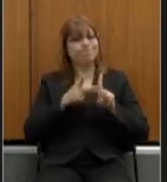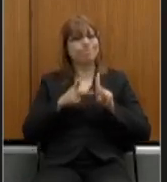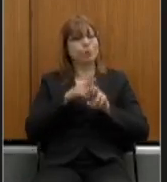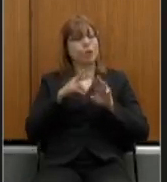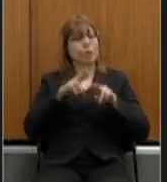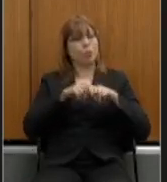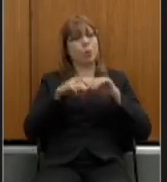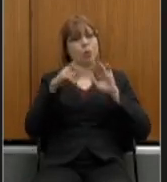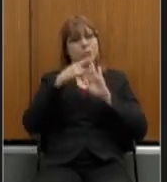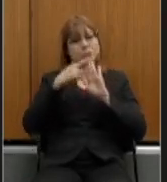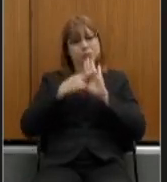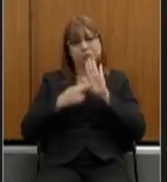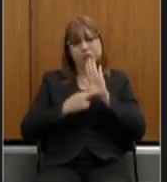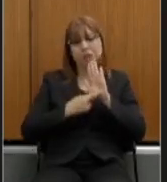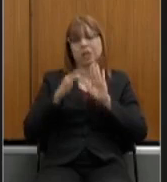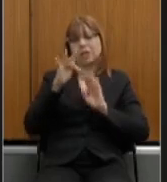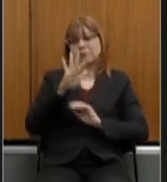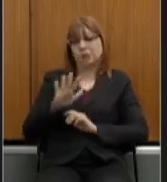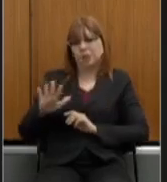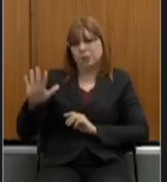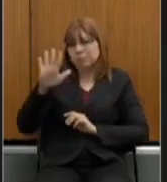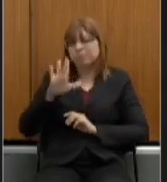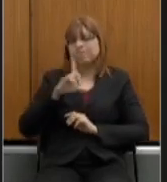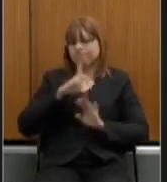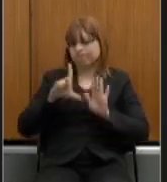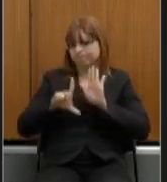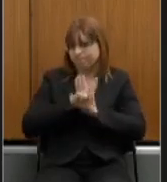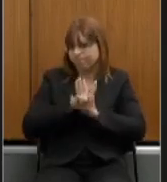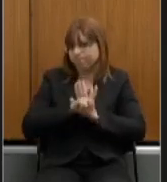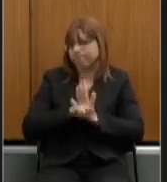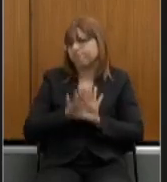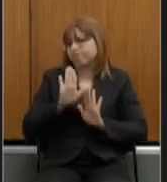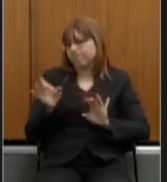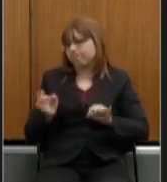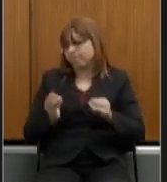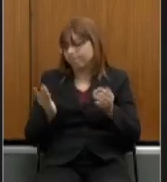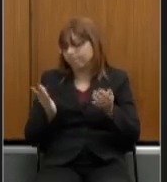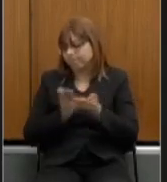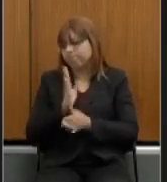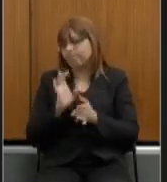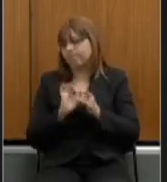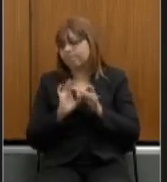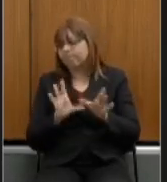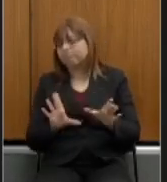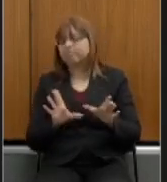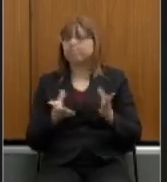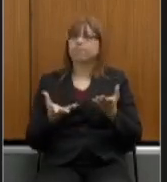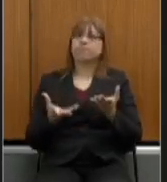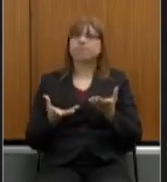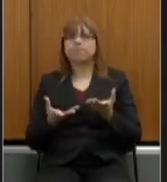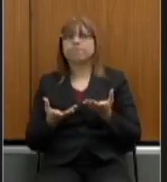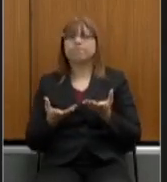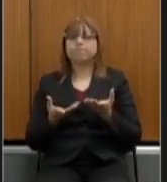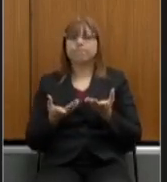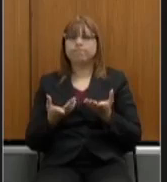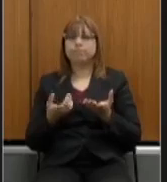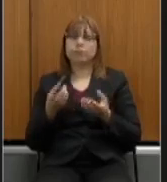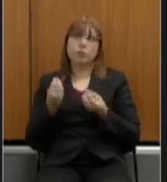federais que foram impostas pela lei que foi aprovada em relação àquilo que a complementariedade das nossas ações no Estado iria